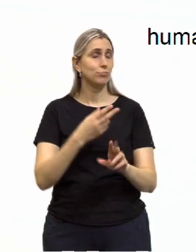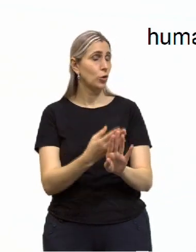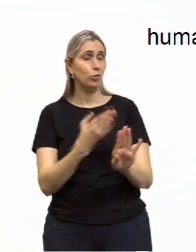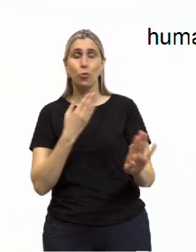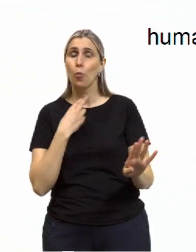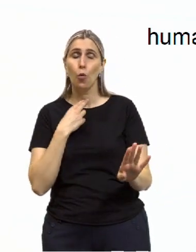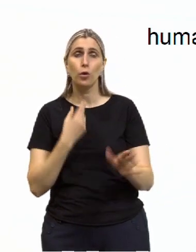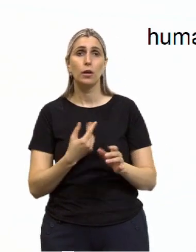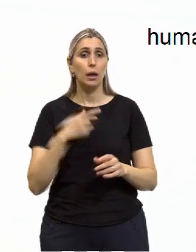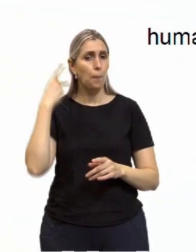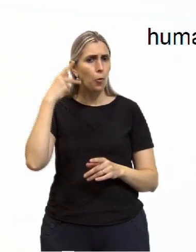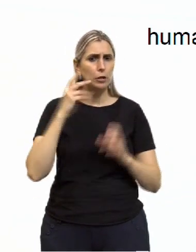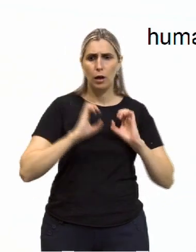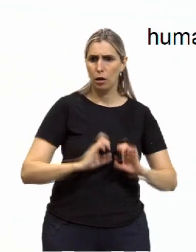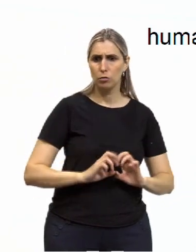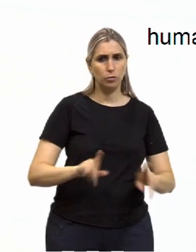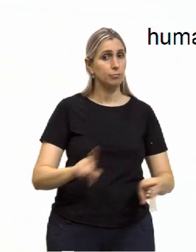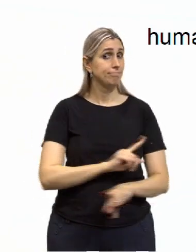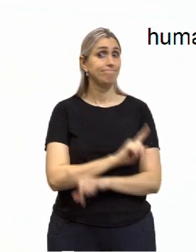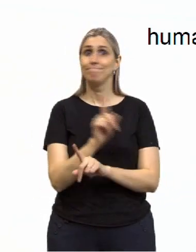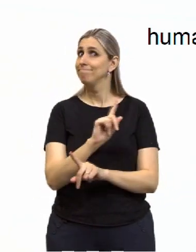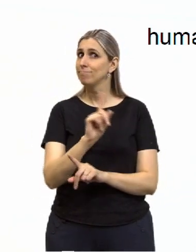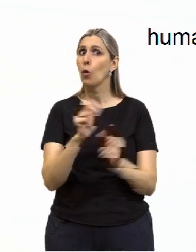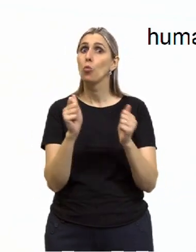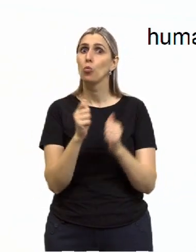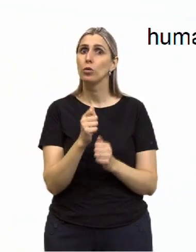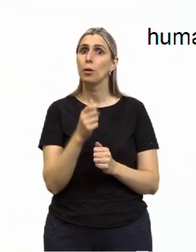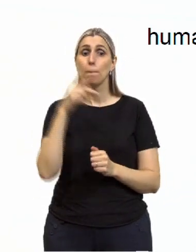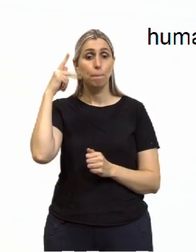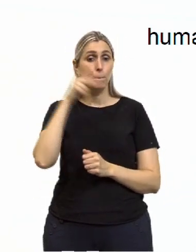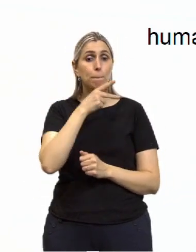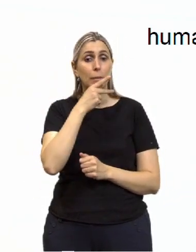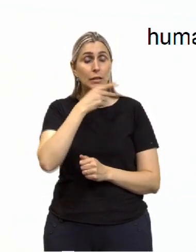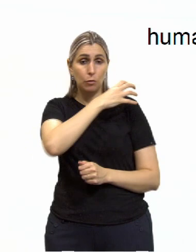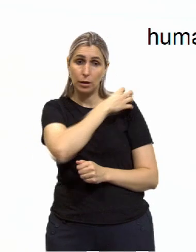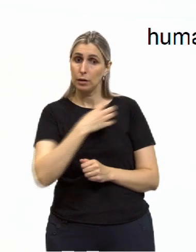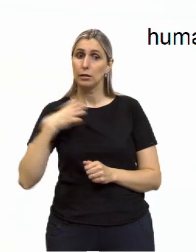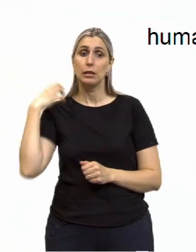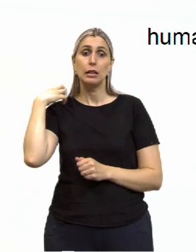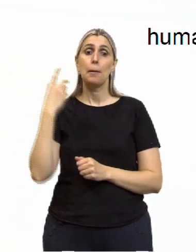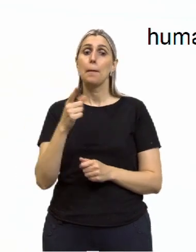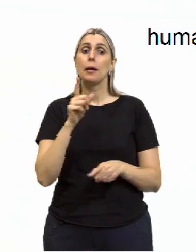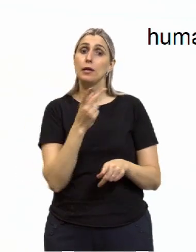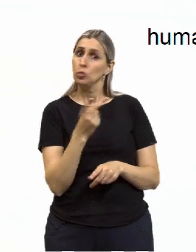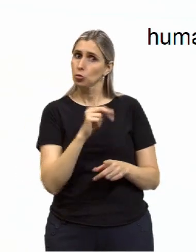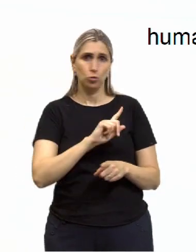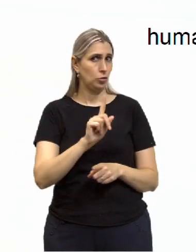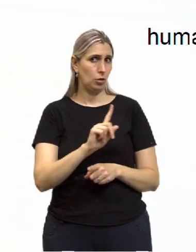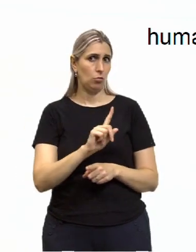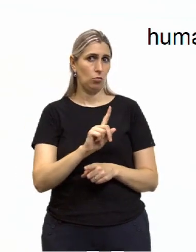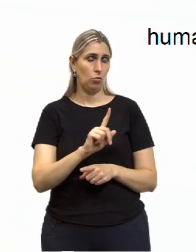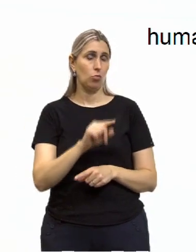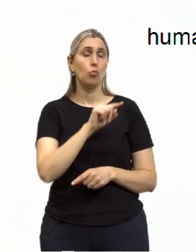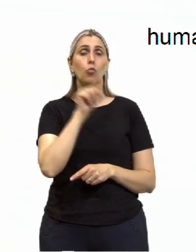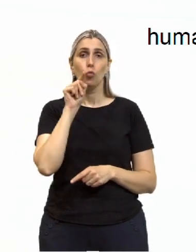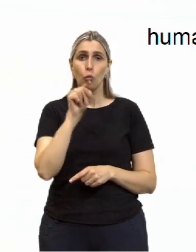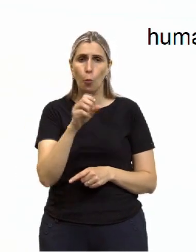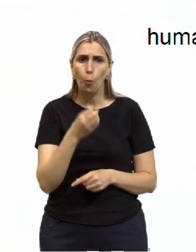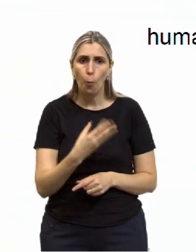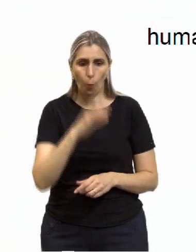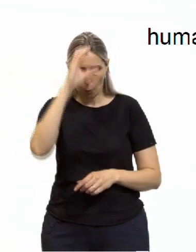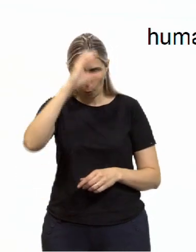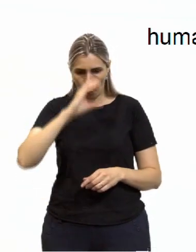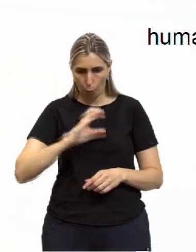Mas ética e política são coisas diferentes? Não, não são. Não para Platão e para Aristóteles. Para esses dois, não. Um bom